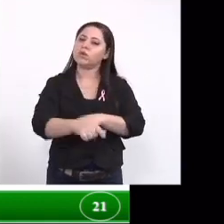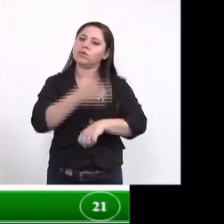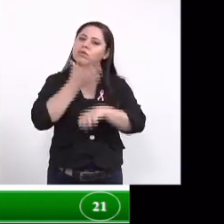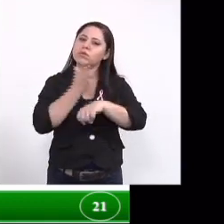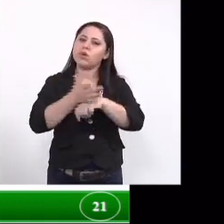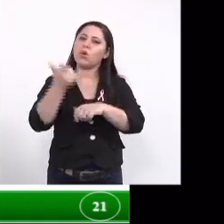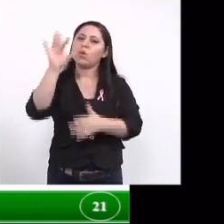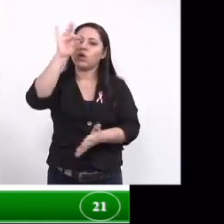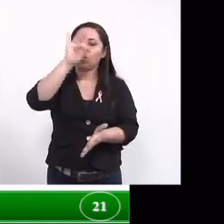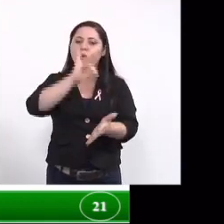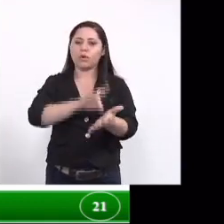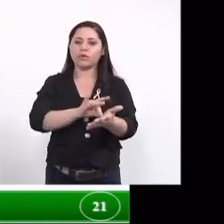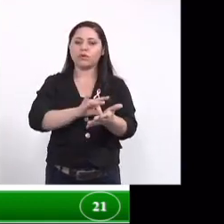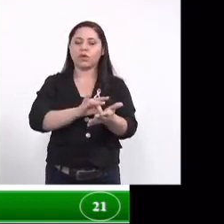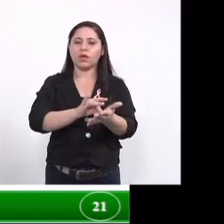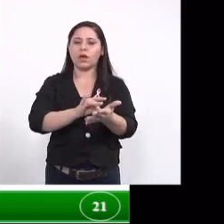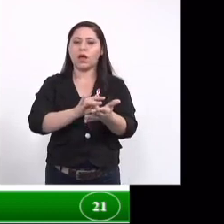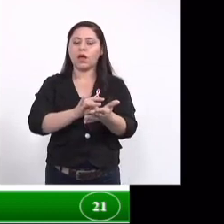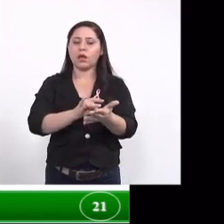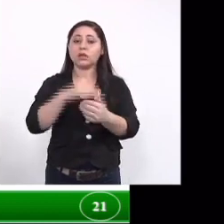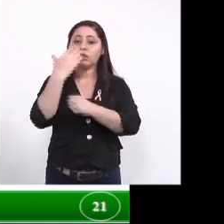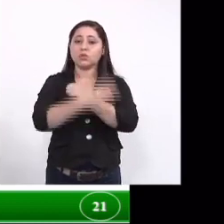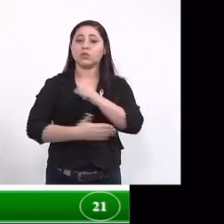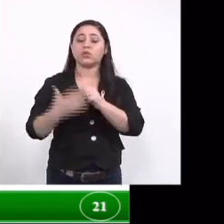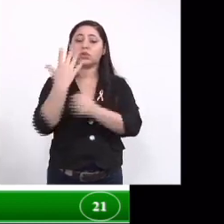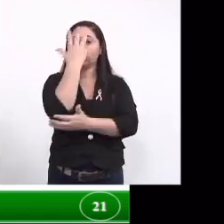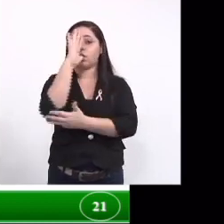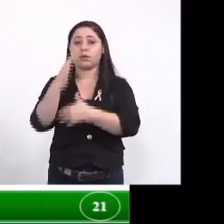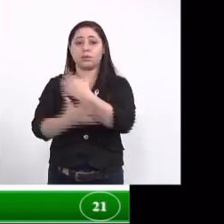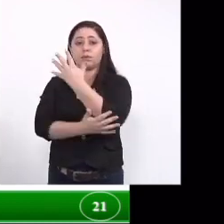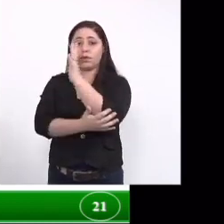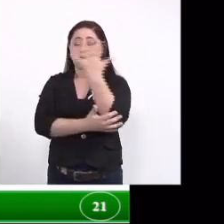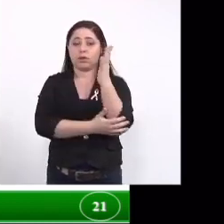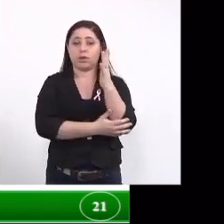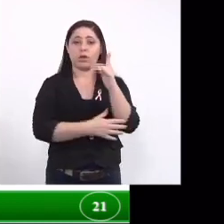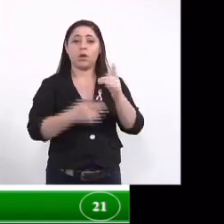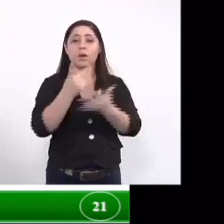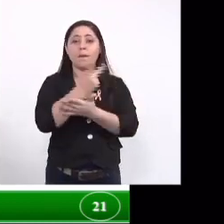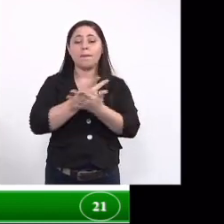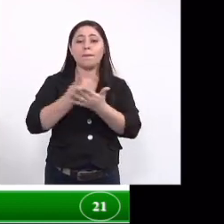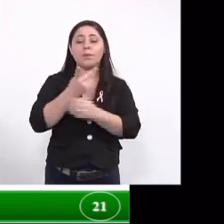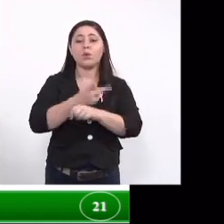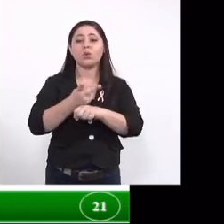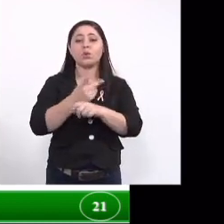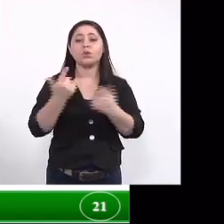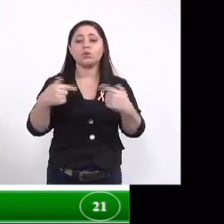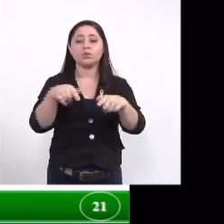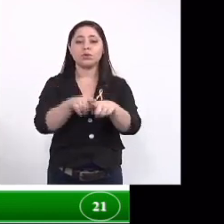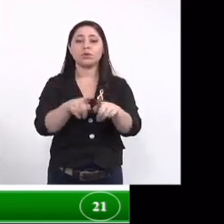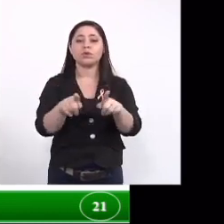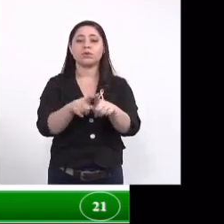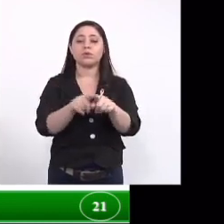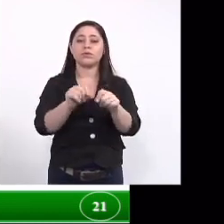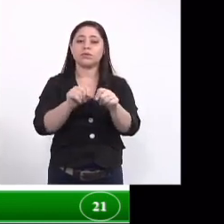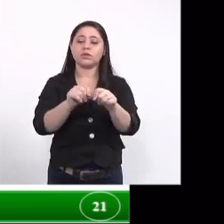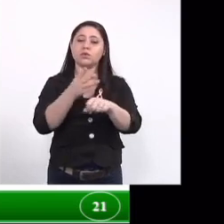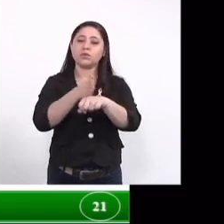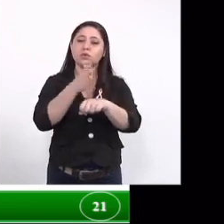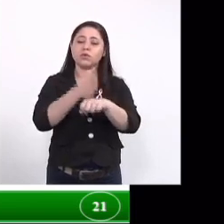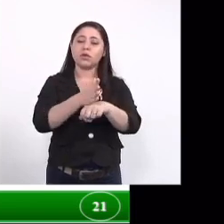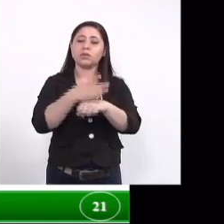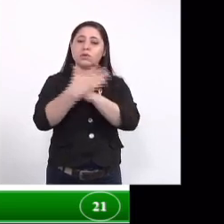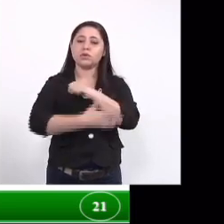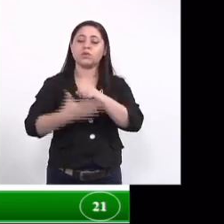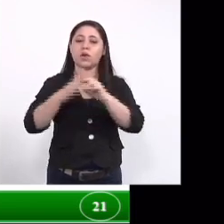realmente confirmar essa seguridade ambiental do produto e nós estamos aqui à procura de recursos e parceiros para realizar esses ensaios de